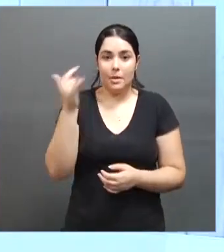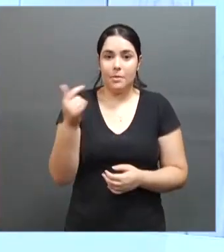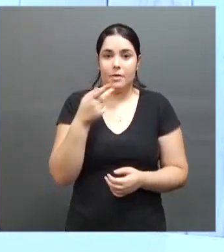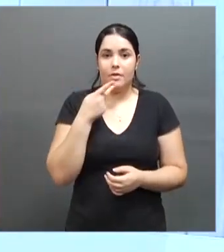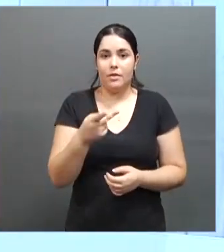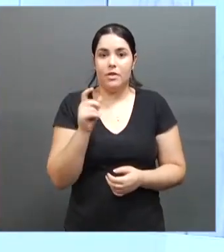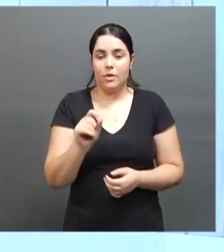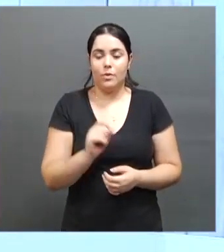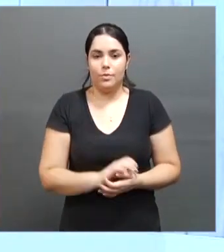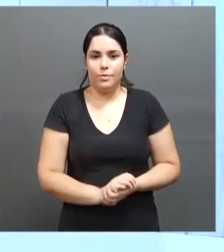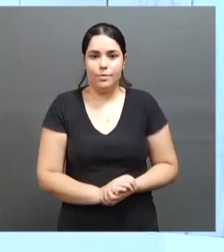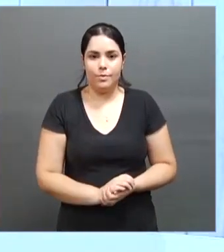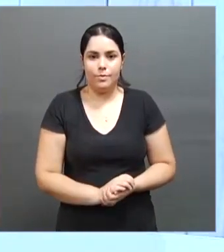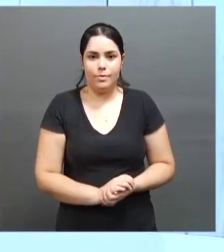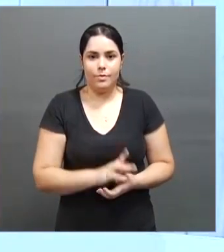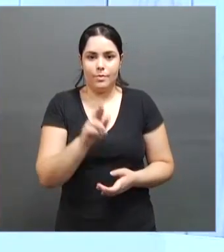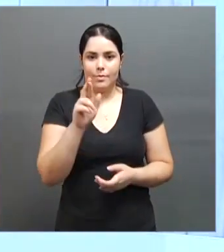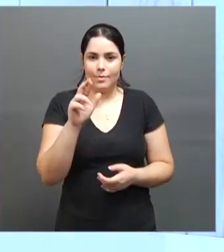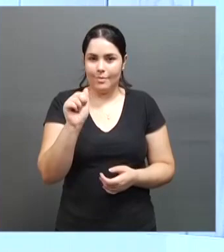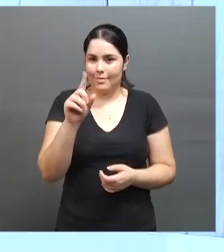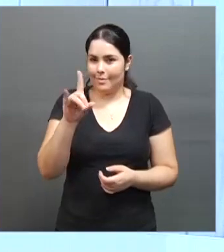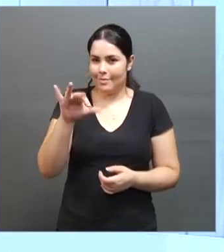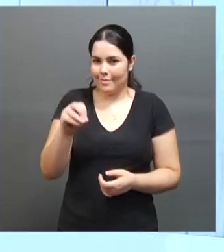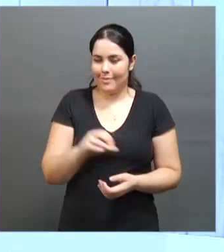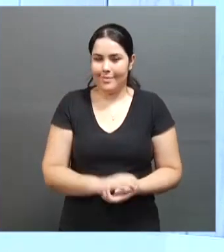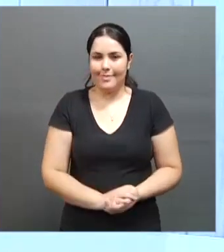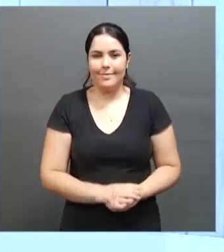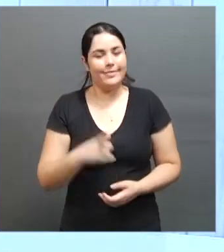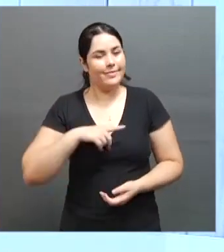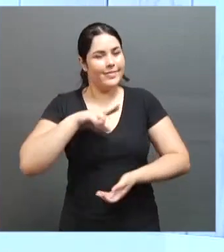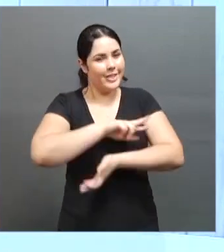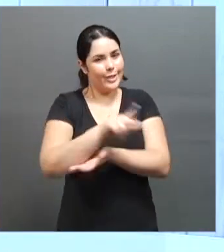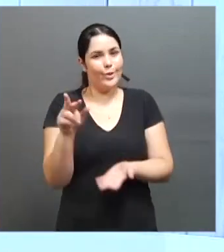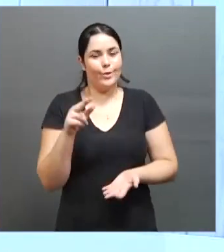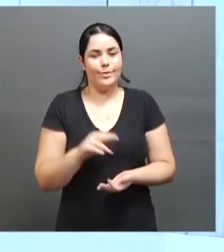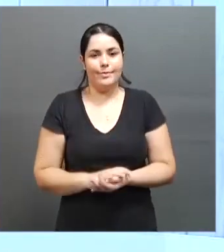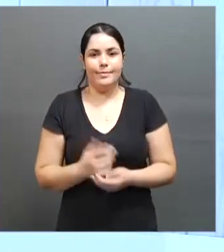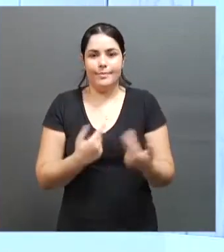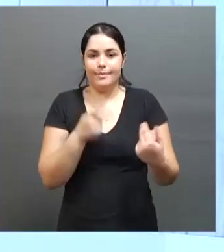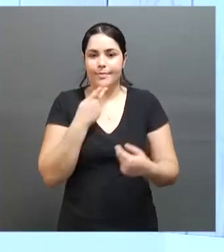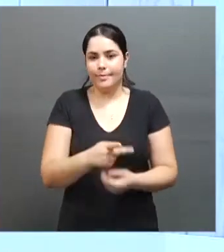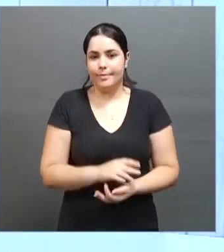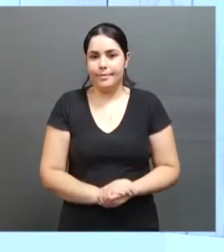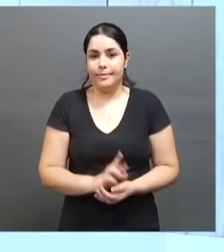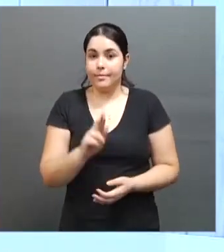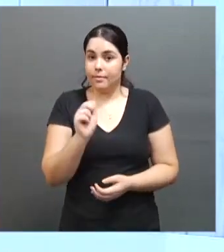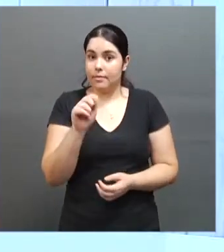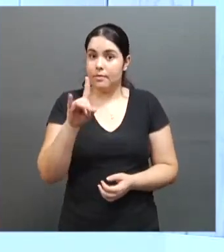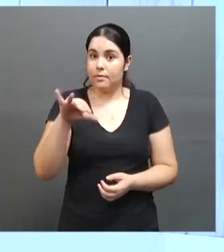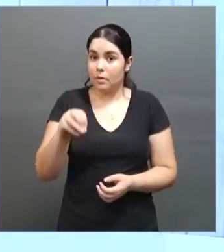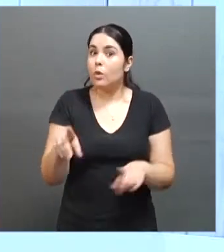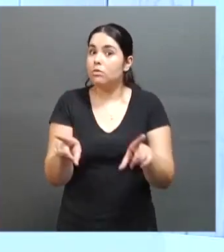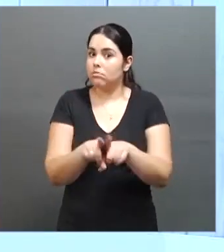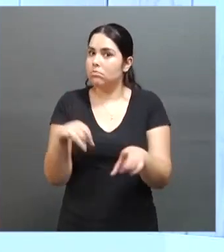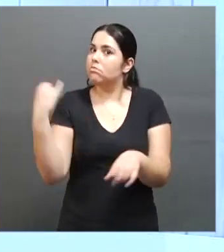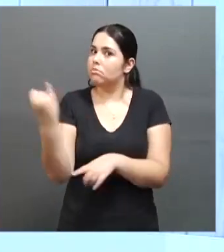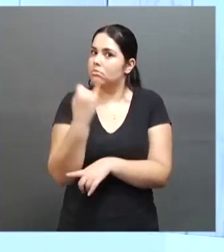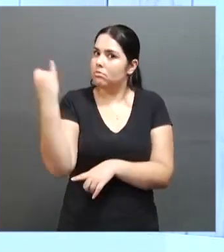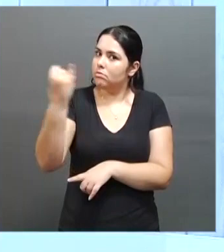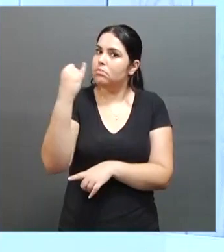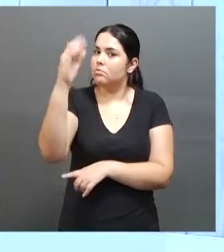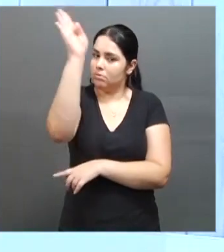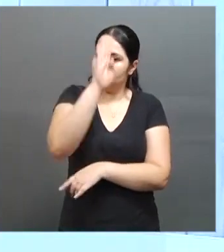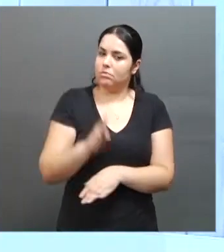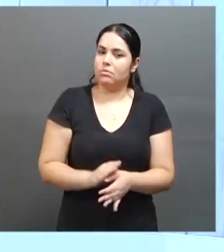a gente fala sobre o rádio, olha que beleza, tem muita história boa para contar, e o rádio inclusive é marcante na história do